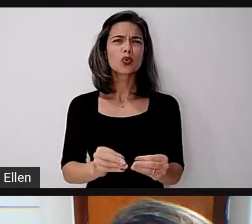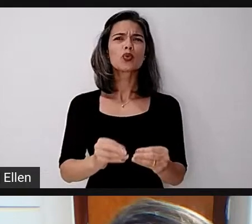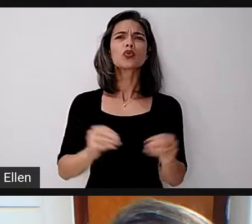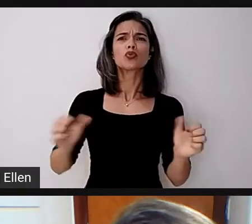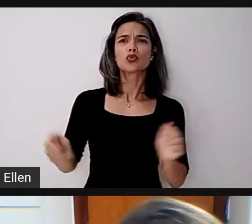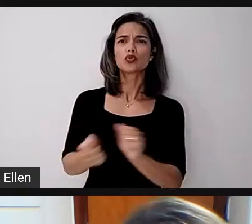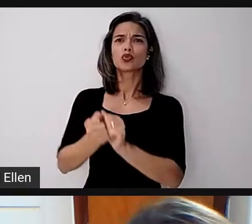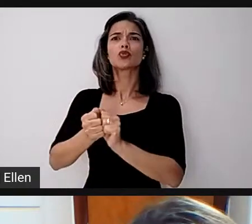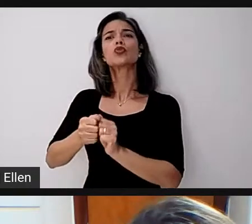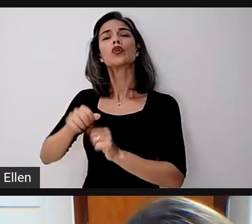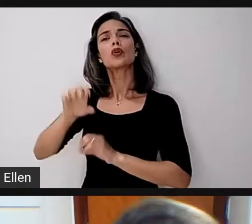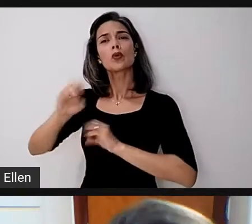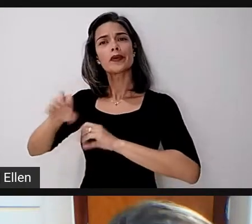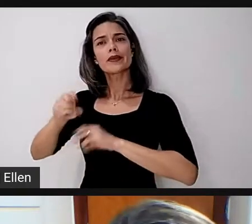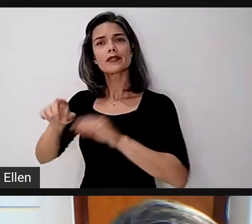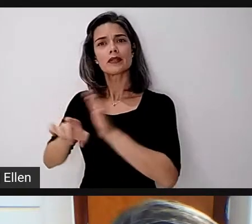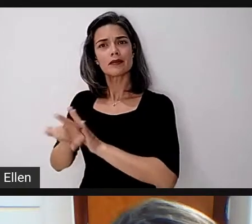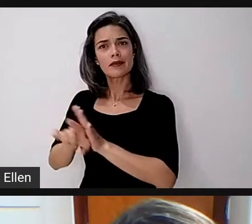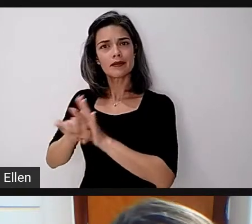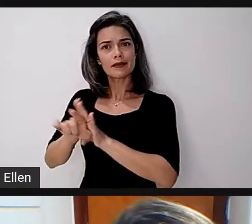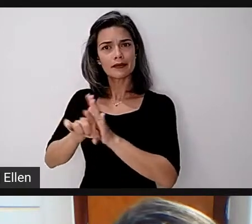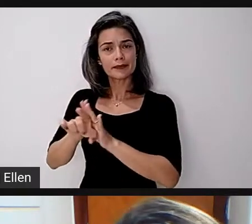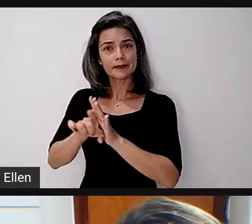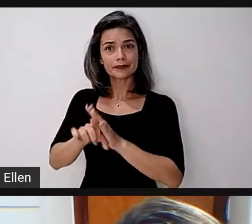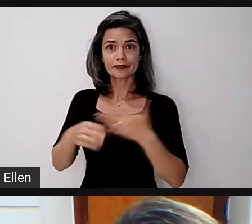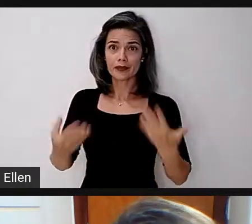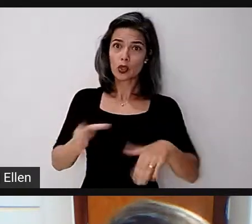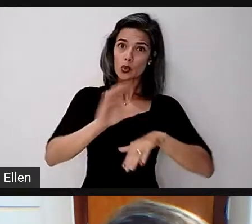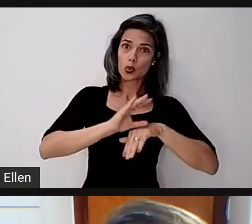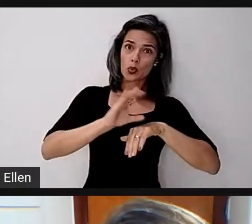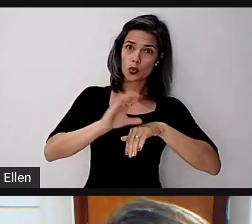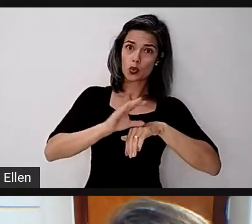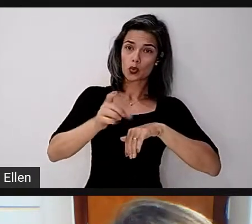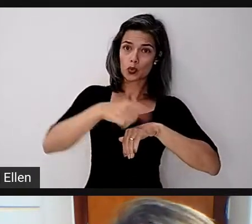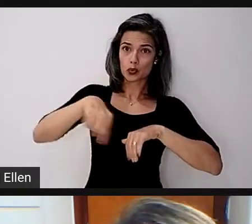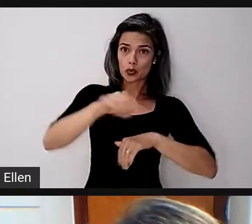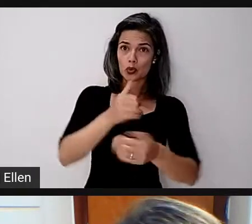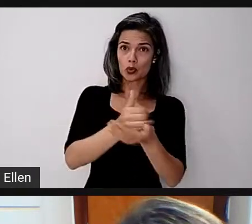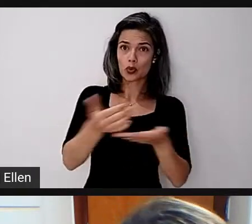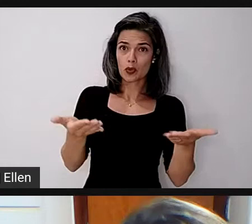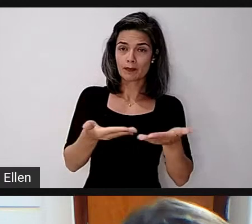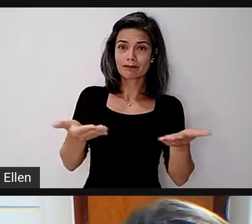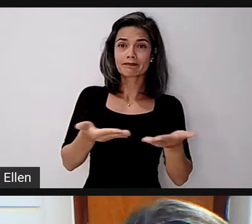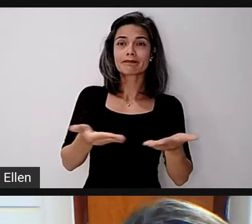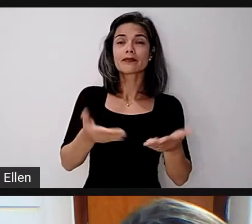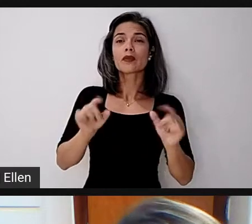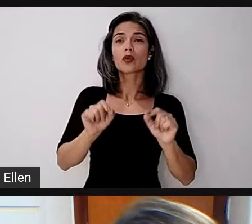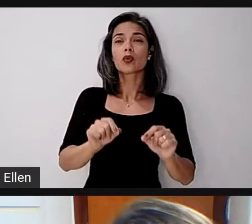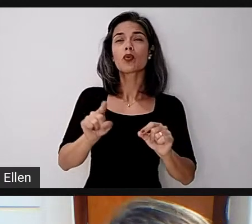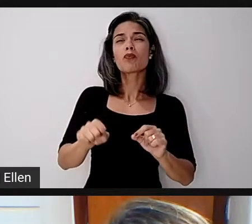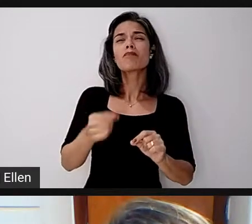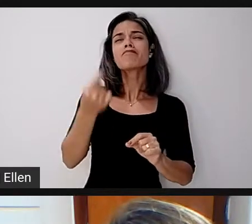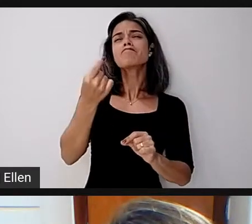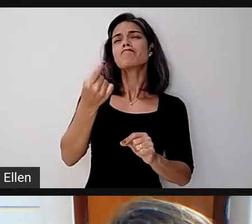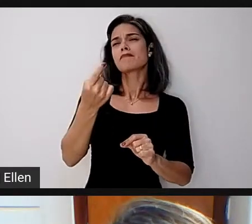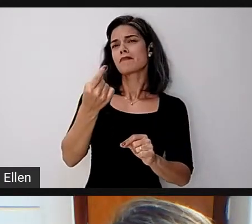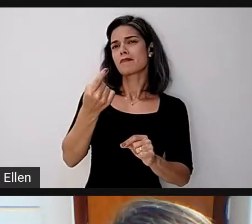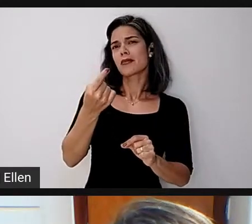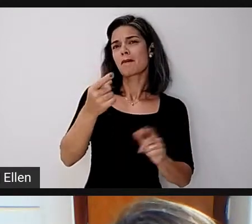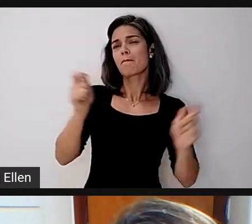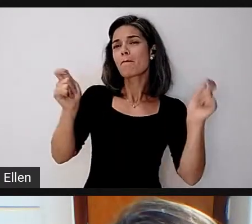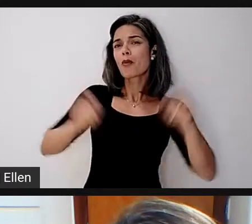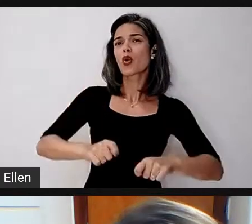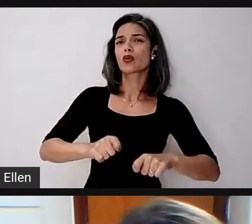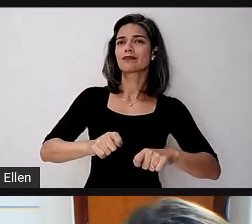pesquisa. Assim, esses cursos, né, que nós estamos iniciando hoje, são mais uma possibilidade de nós ampliarmos e